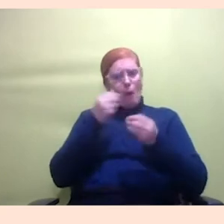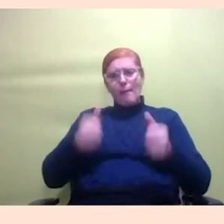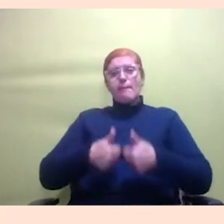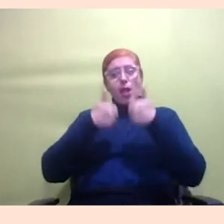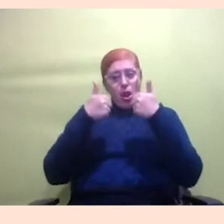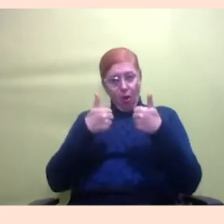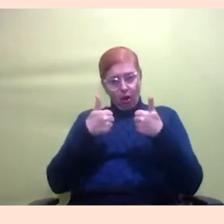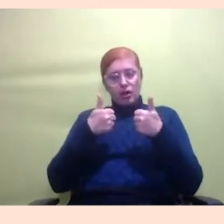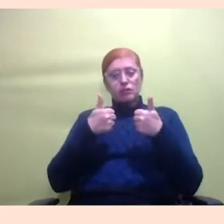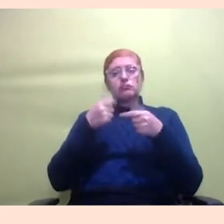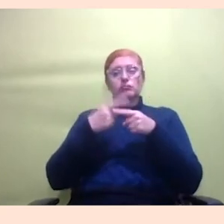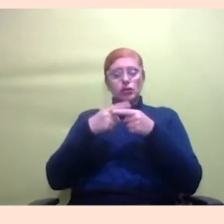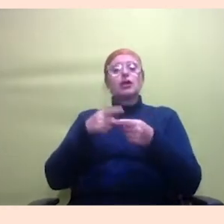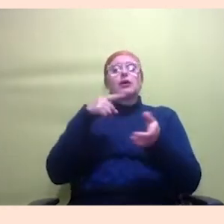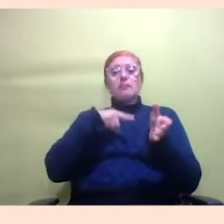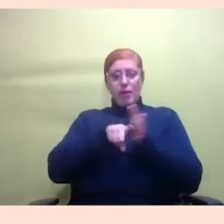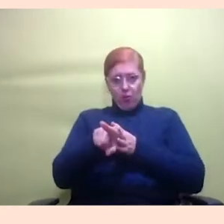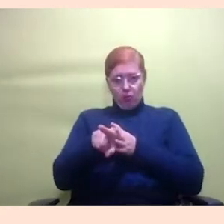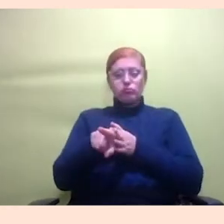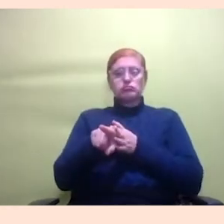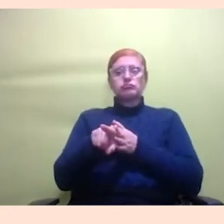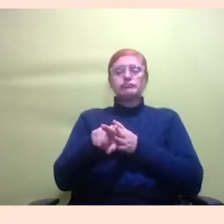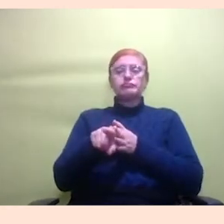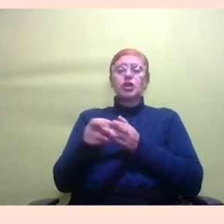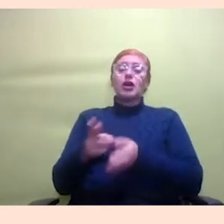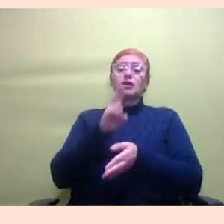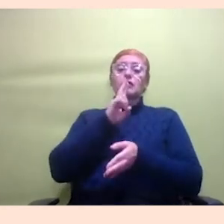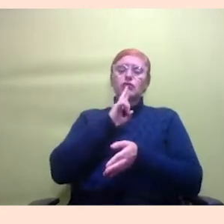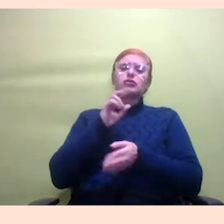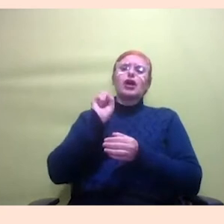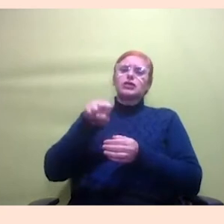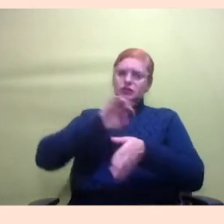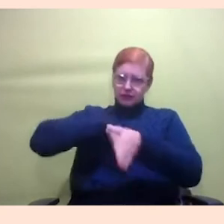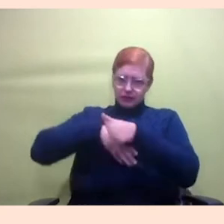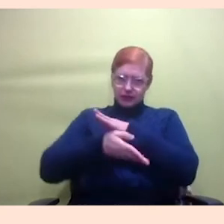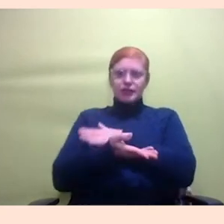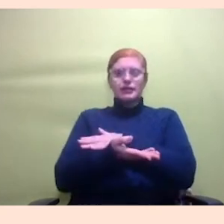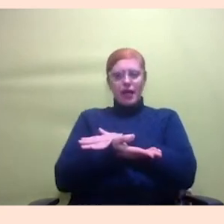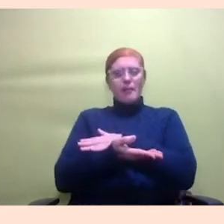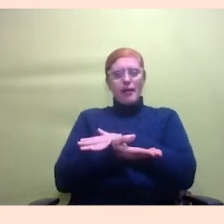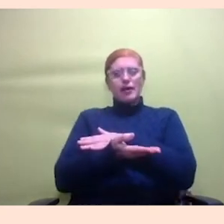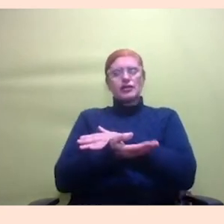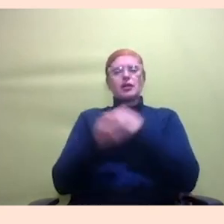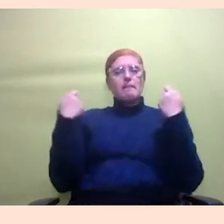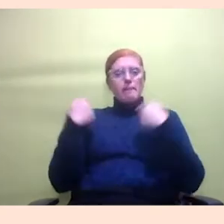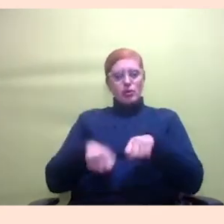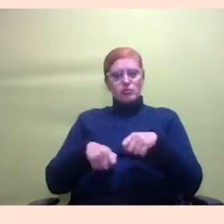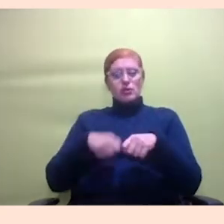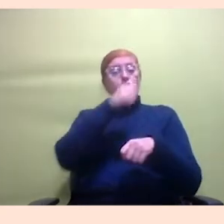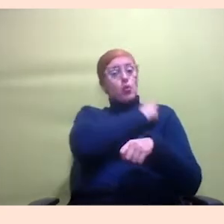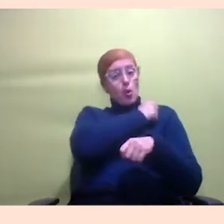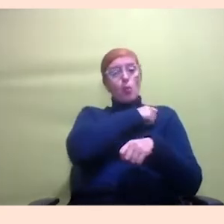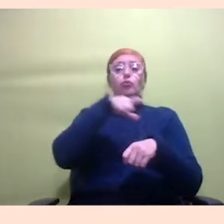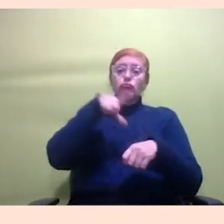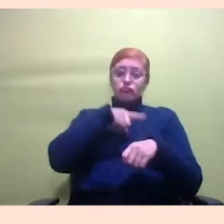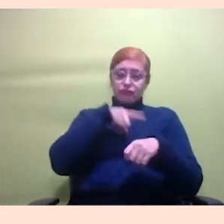coisas que a gente pergunta e elas falam a gente vai se adaptando enquanto as possibilidades que essa pessoa tem eu acho que é uma